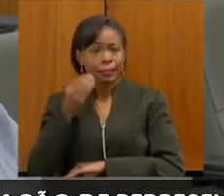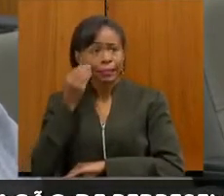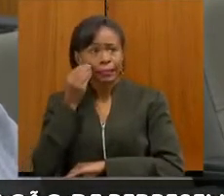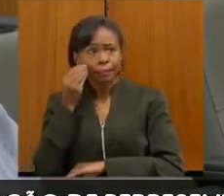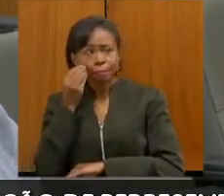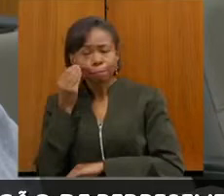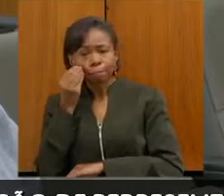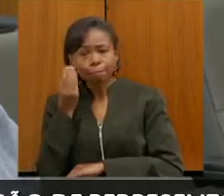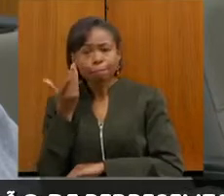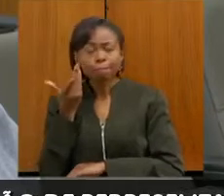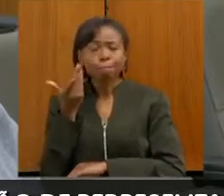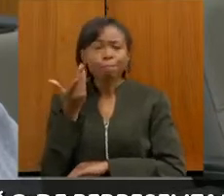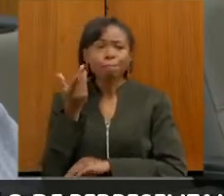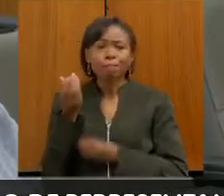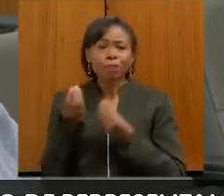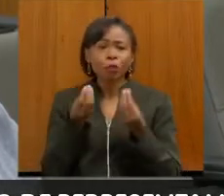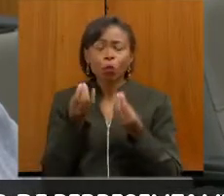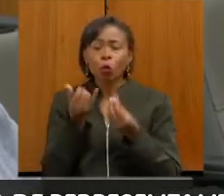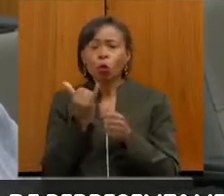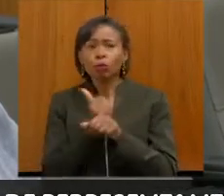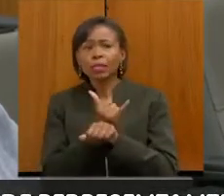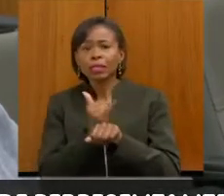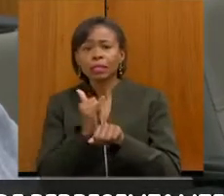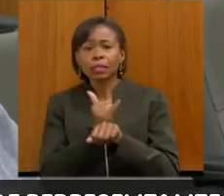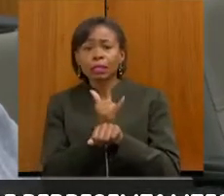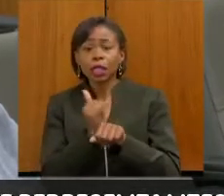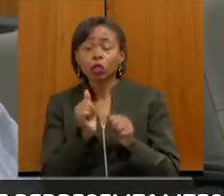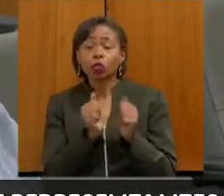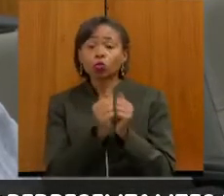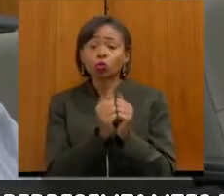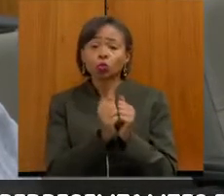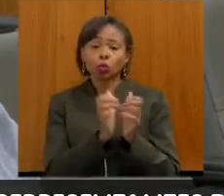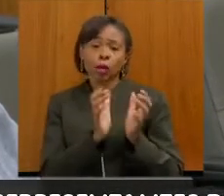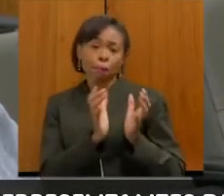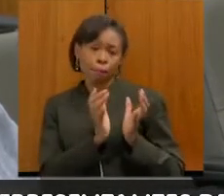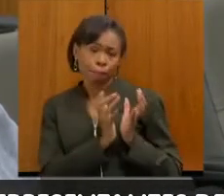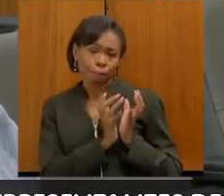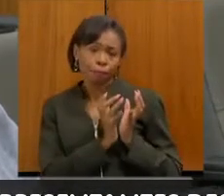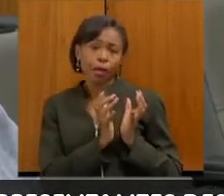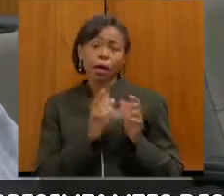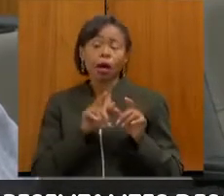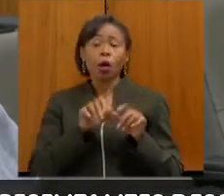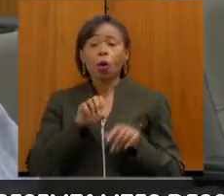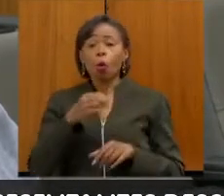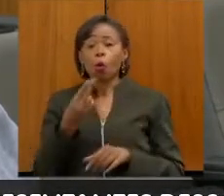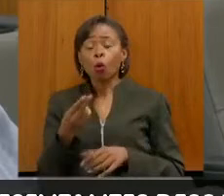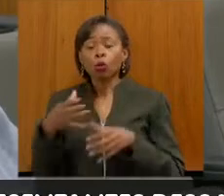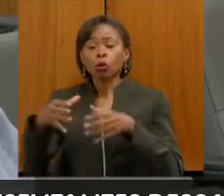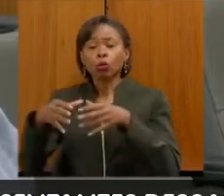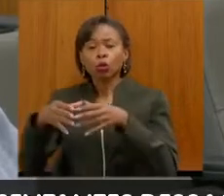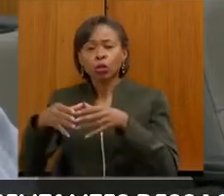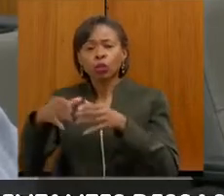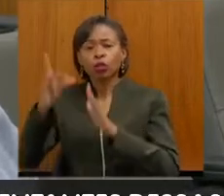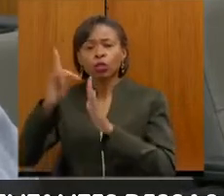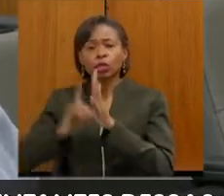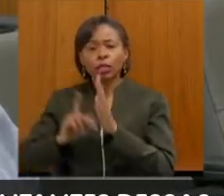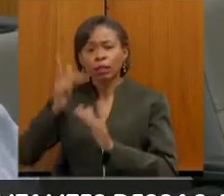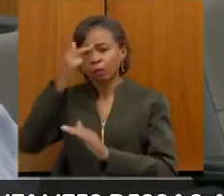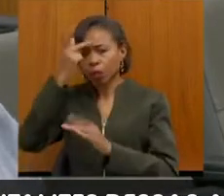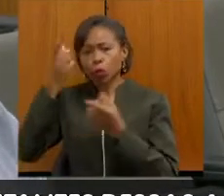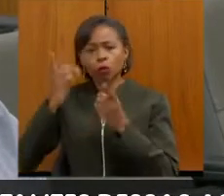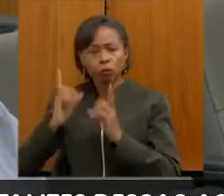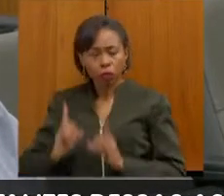seja com as APAES, seja com a Comissão de Direito das Pessoas com Deficiência,